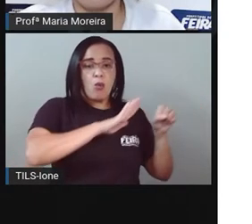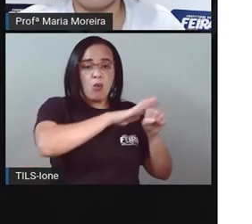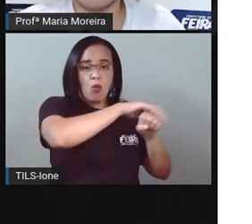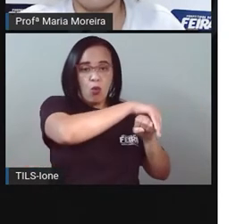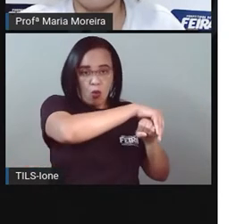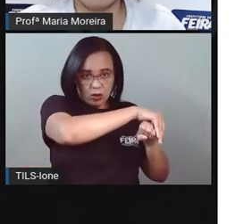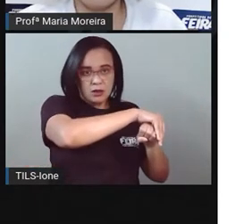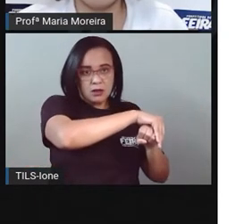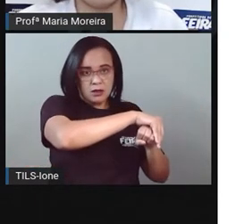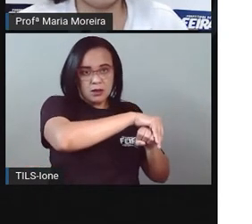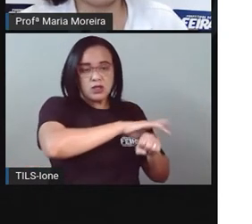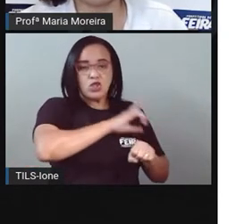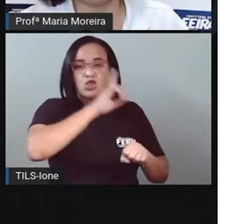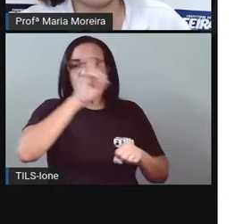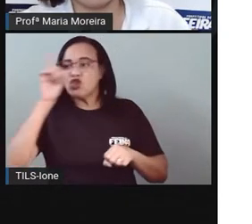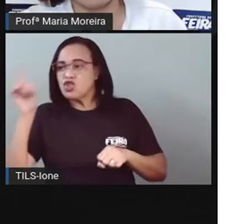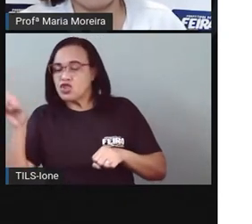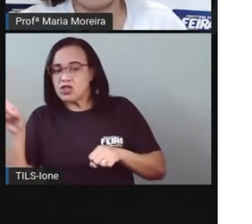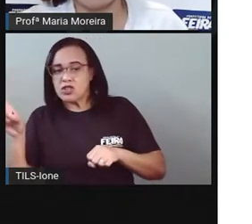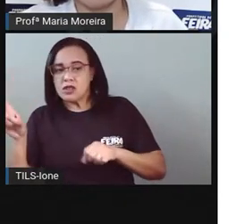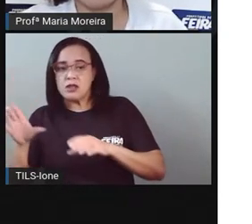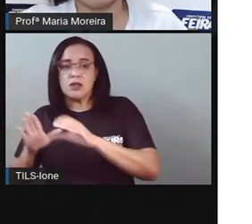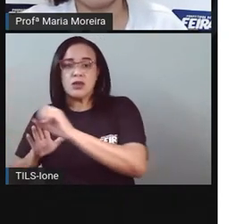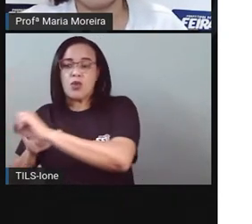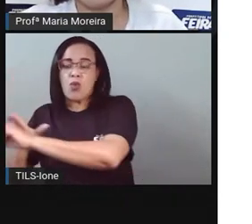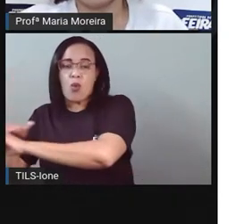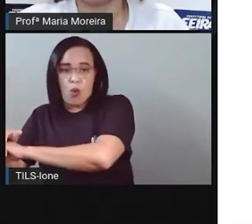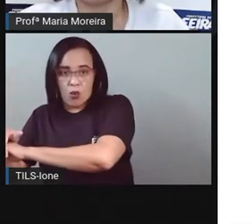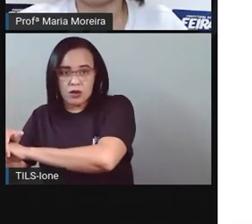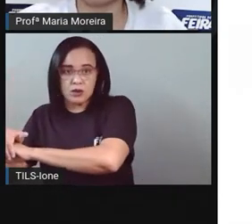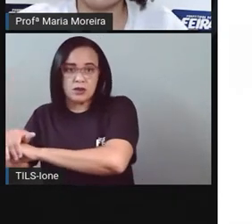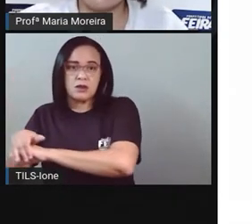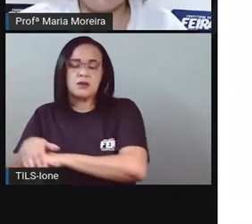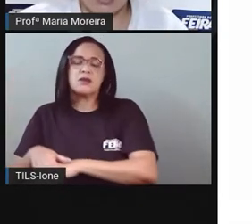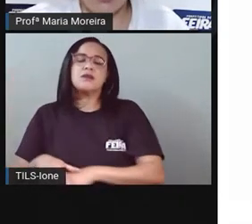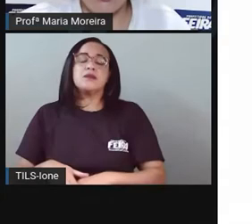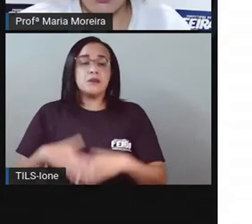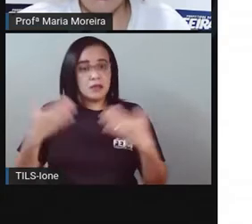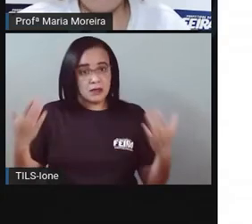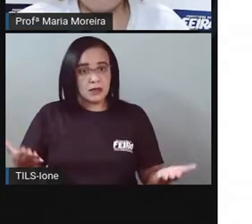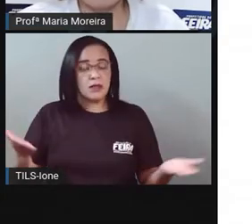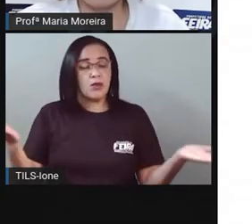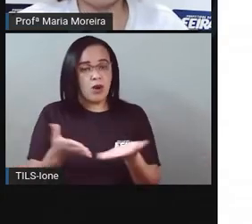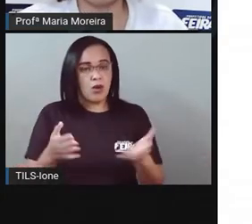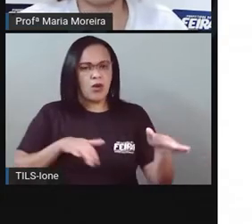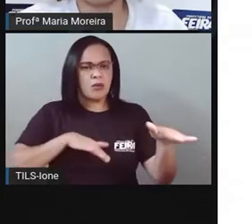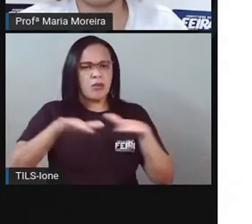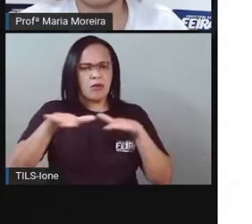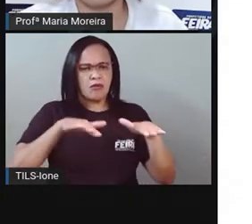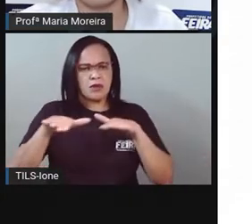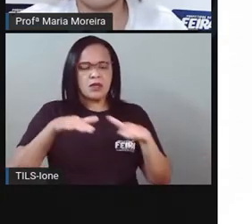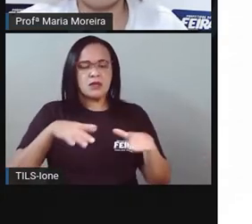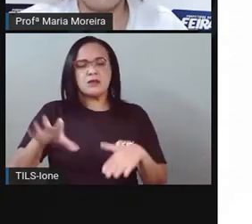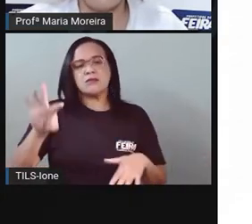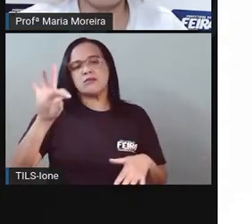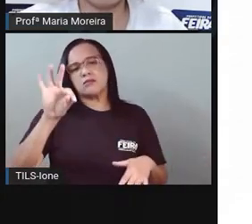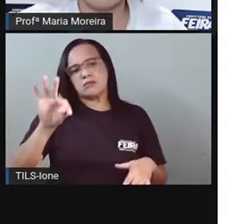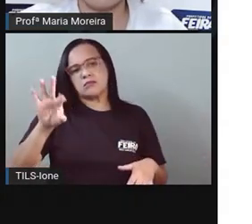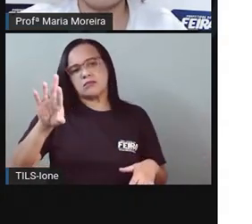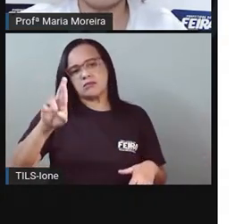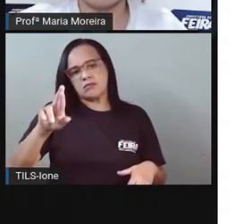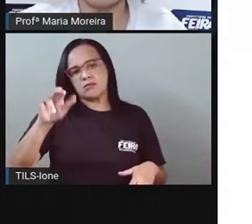Noite, né? E aí, vamos agora para o movimento de translação. O movimento de translação